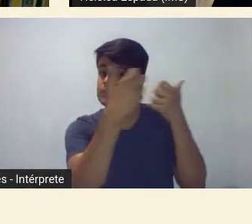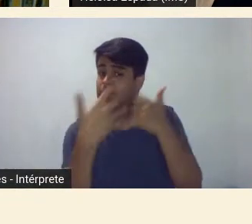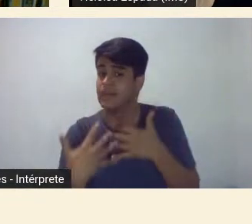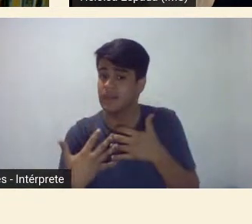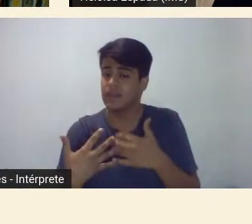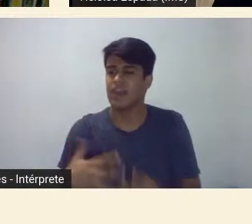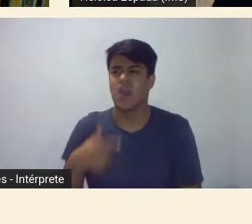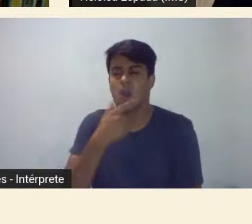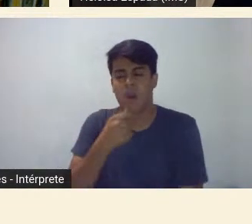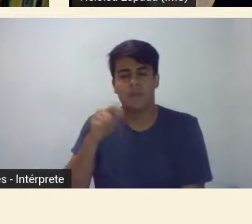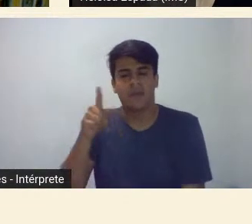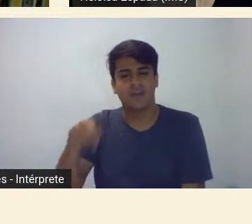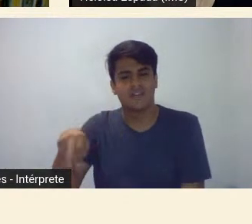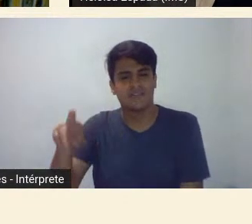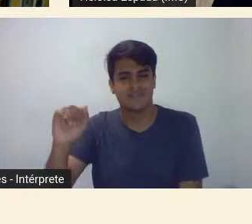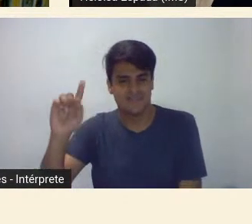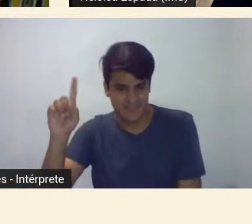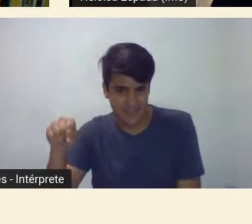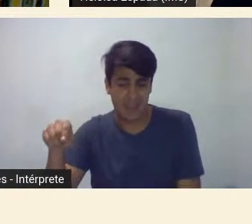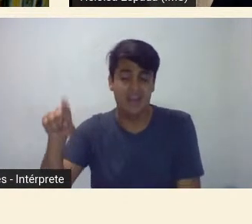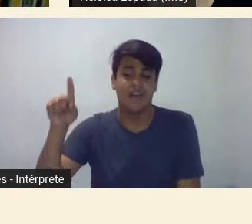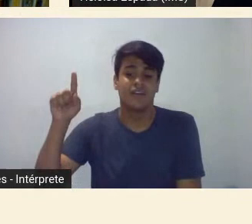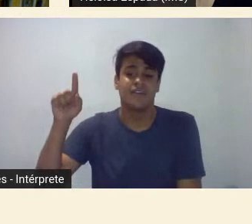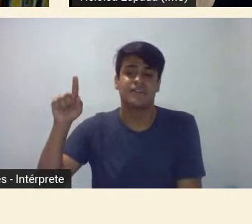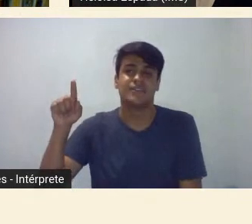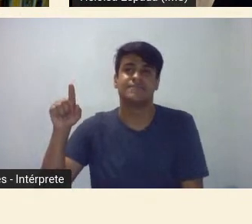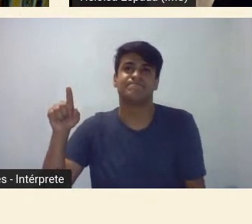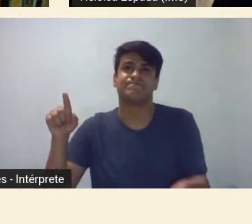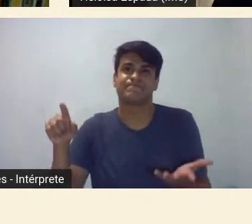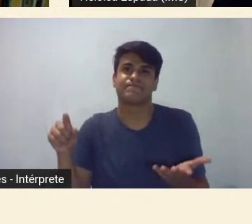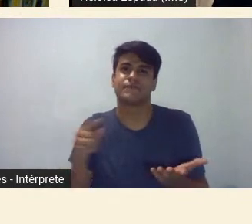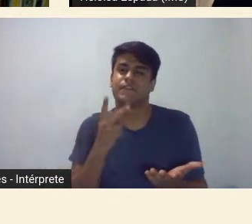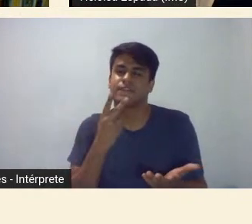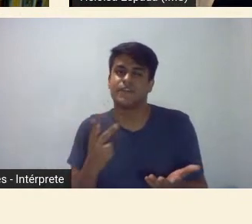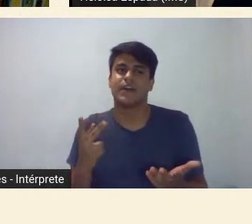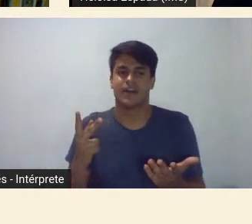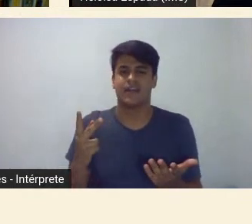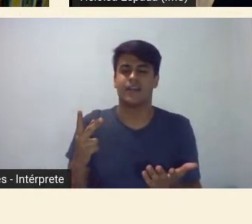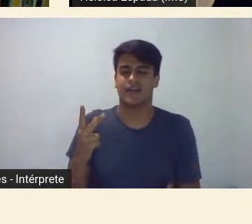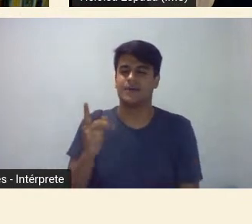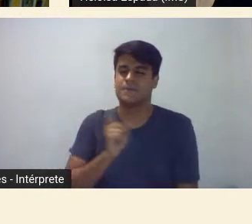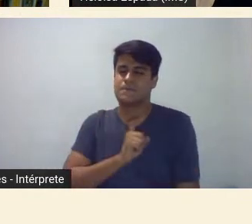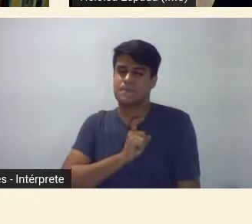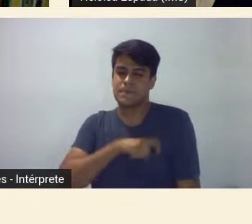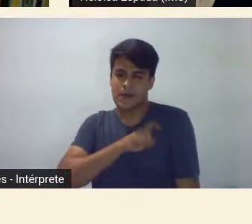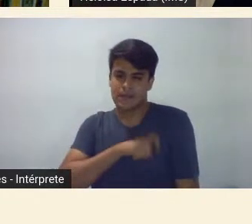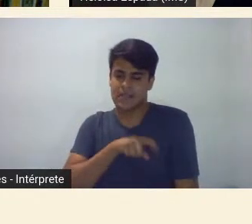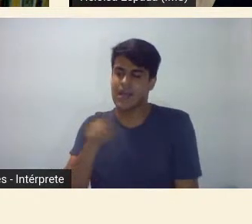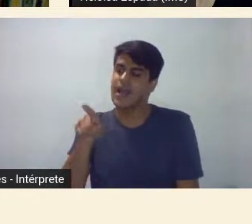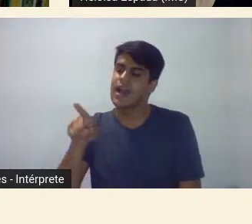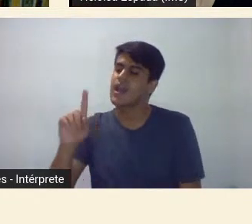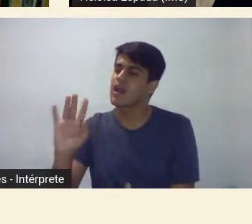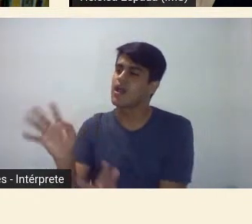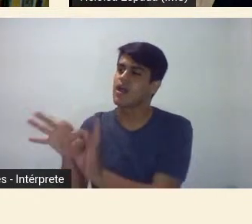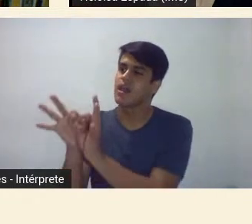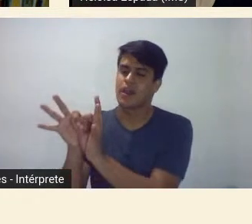faz uma uma uma uma maldosa ligação do Bles Andrade com o eixo dos